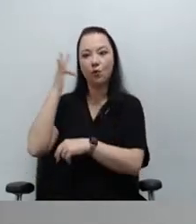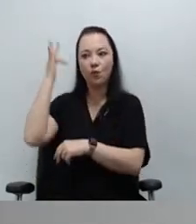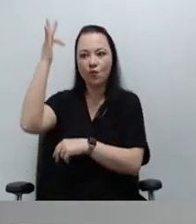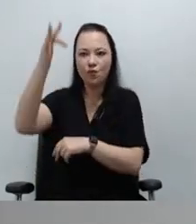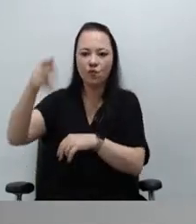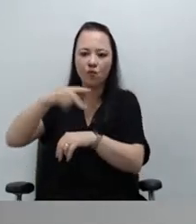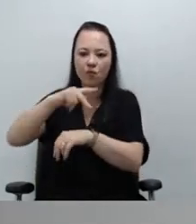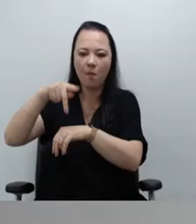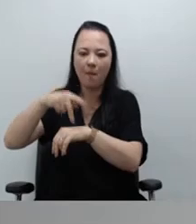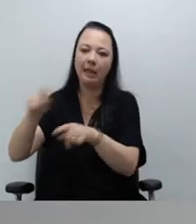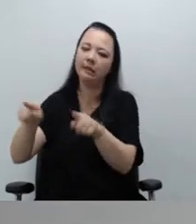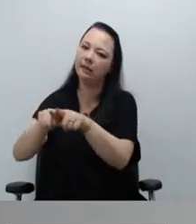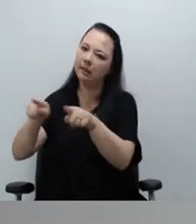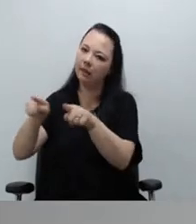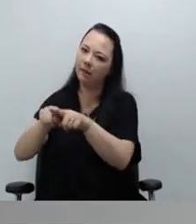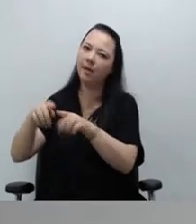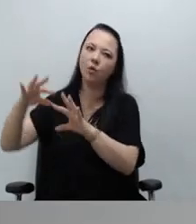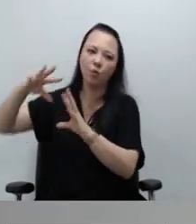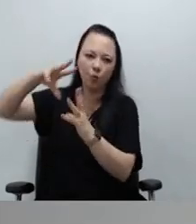e do mundo.